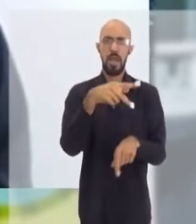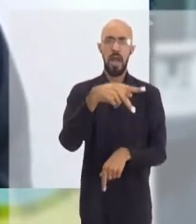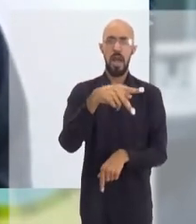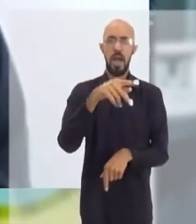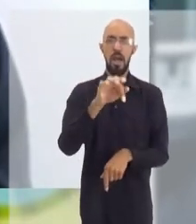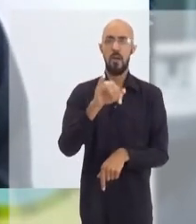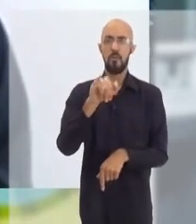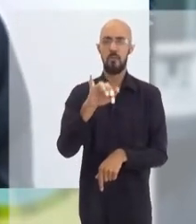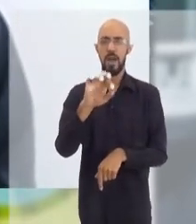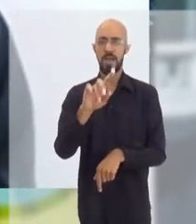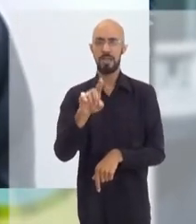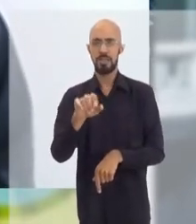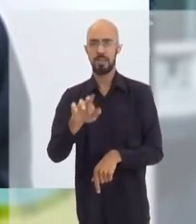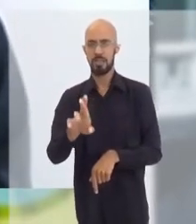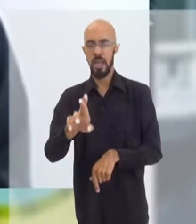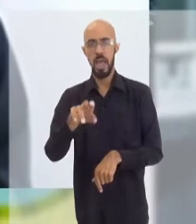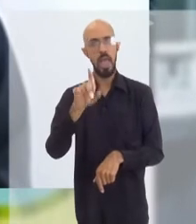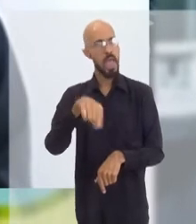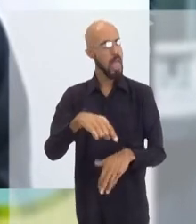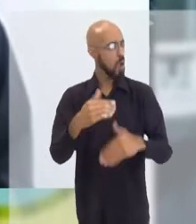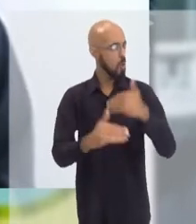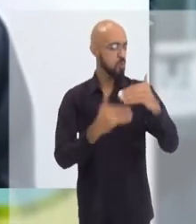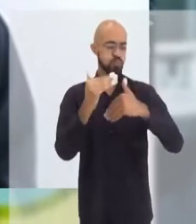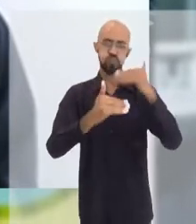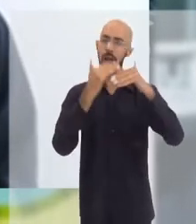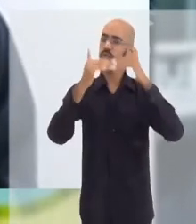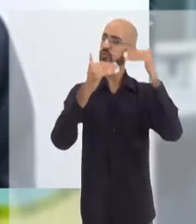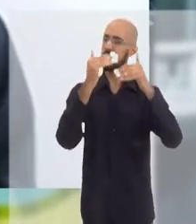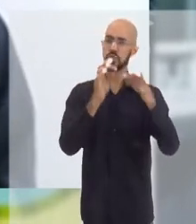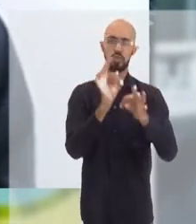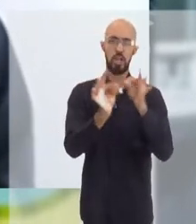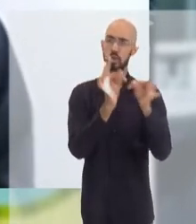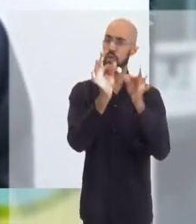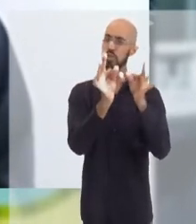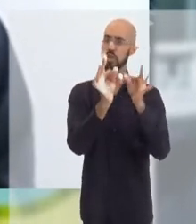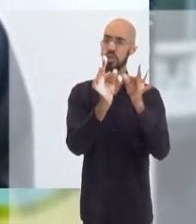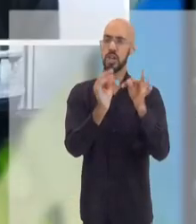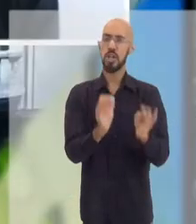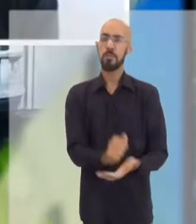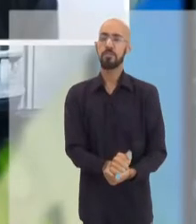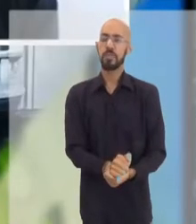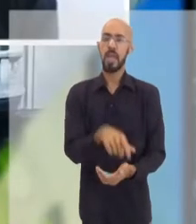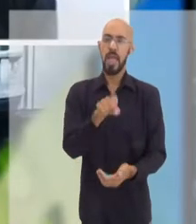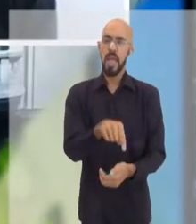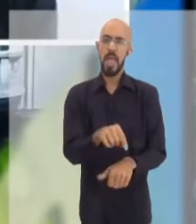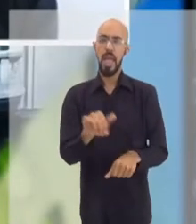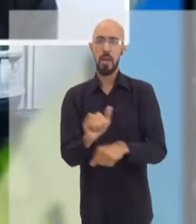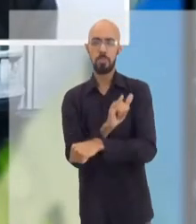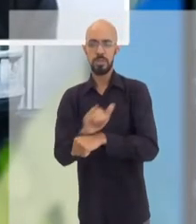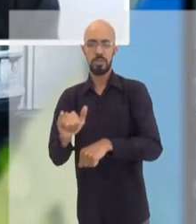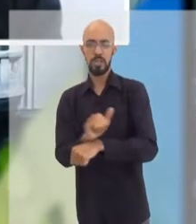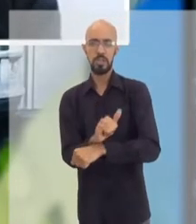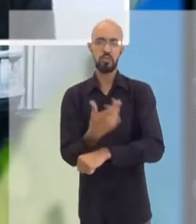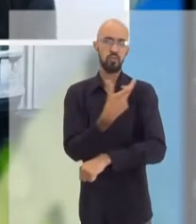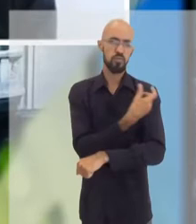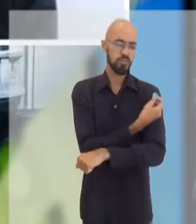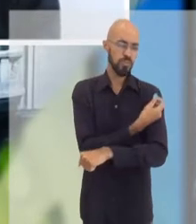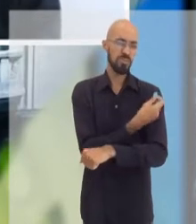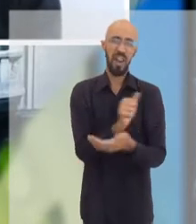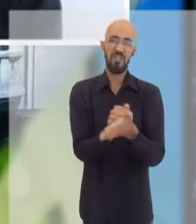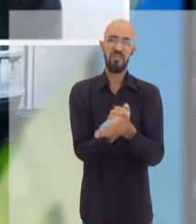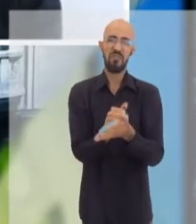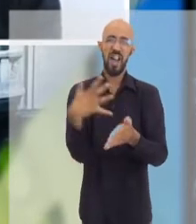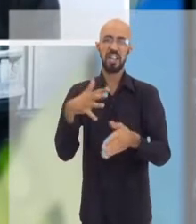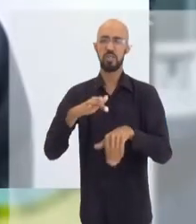avanço gigantesco na vacinologia. Provavelmente serão a porta aí de vacina, de utilização de vacinas para muitas